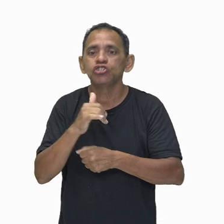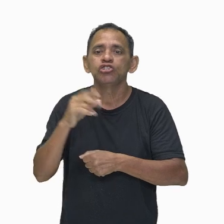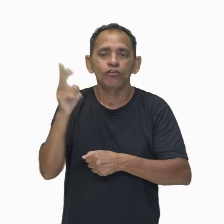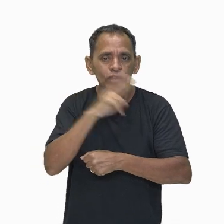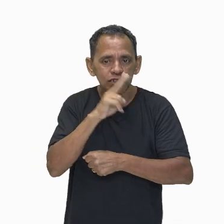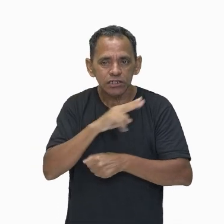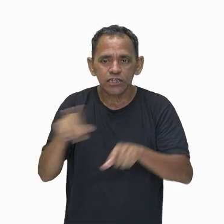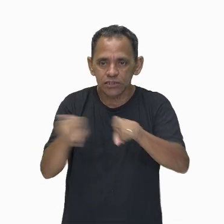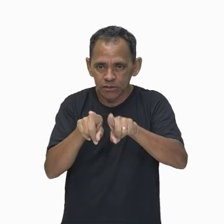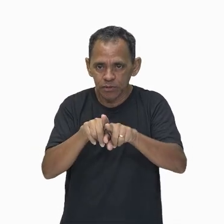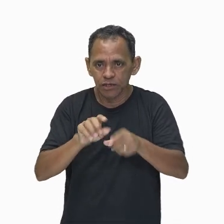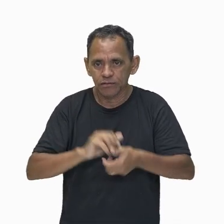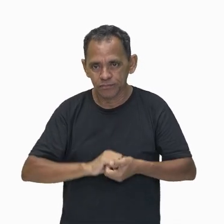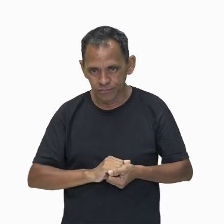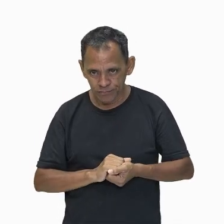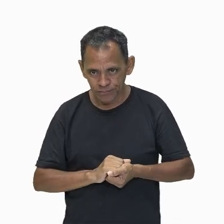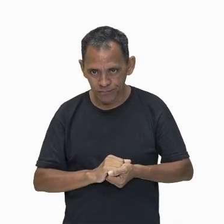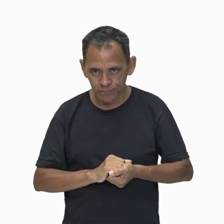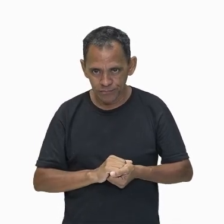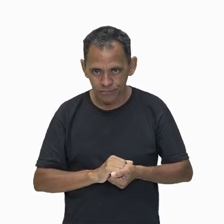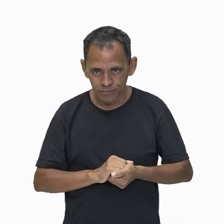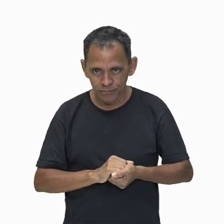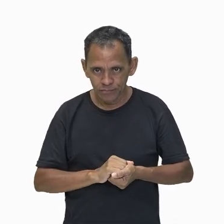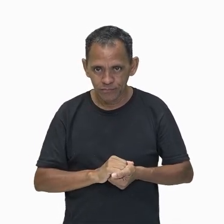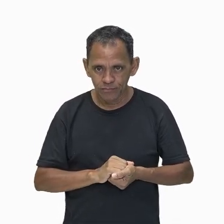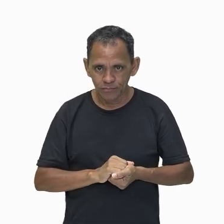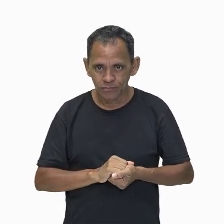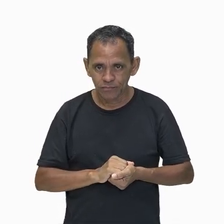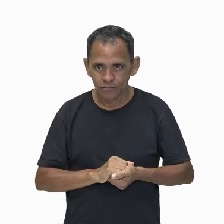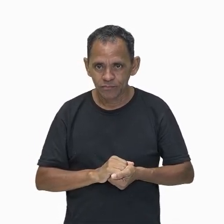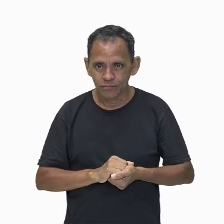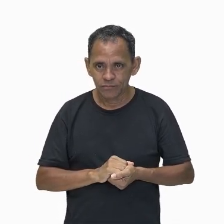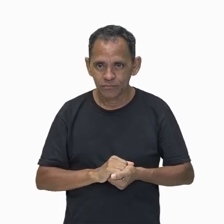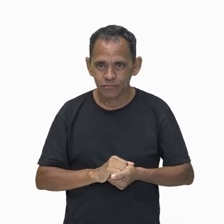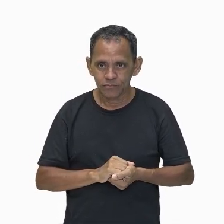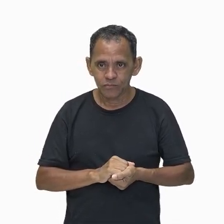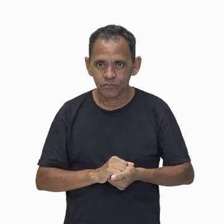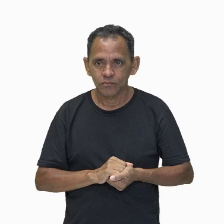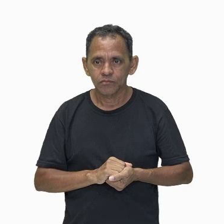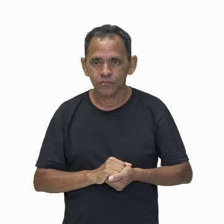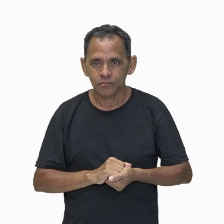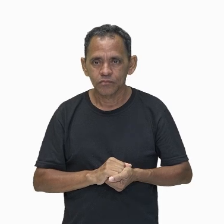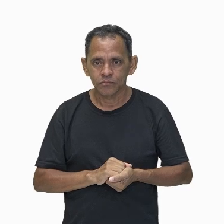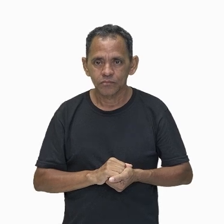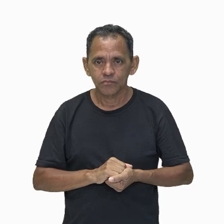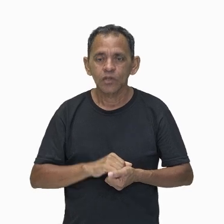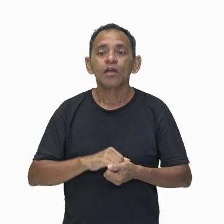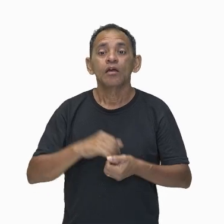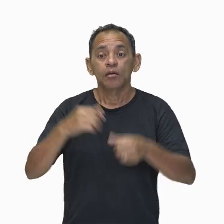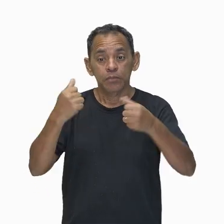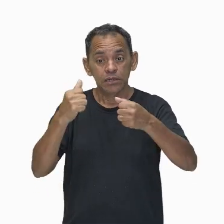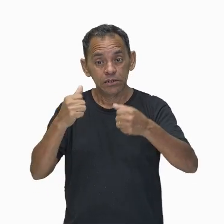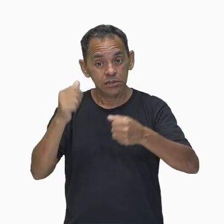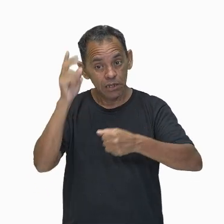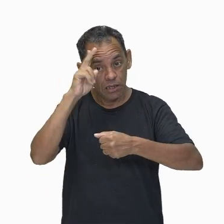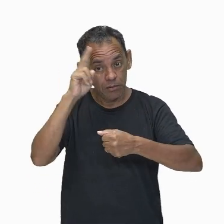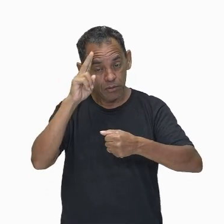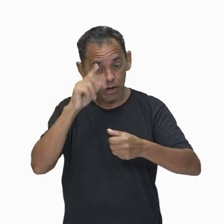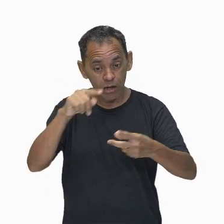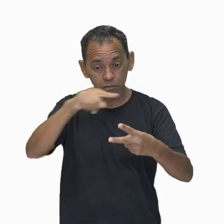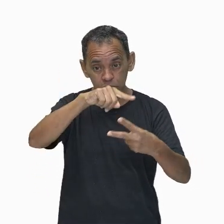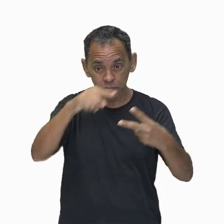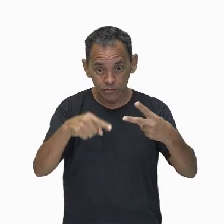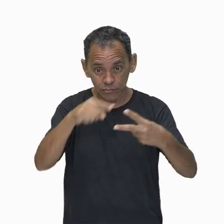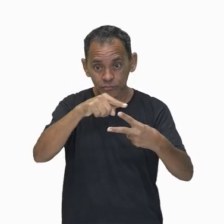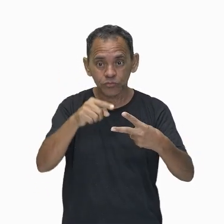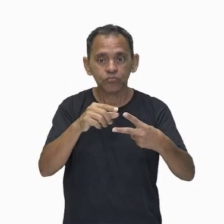velocidade. Faz uma seta aí, cinética, velocidade. Cinética, velocidade. Cinética, velocidade. Porque a